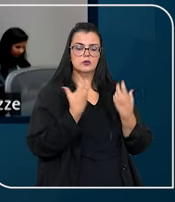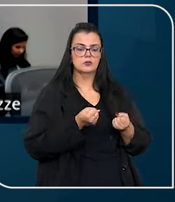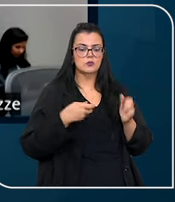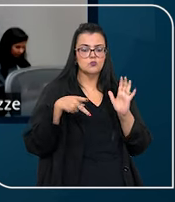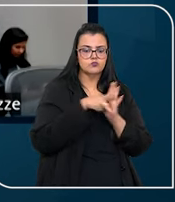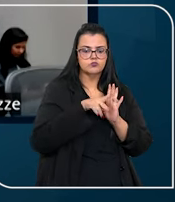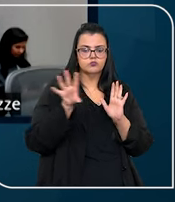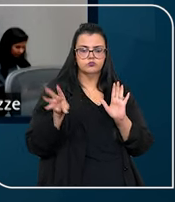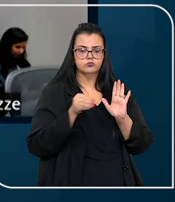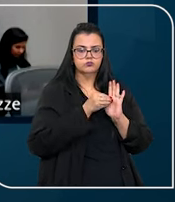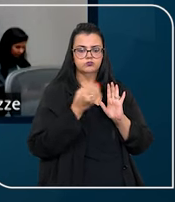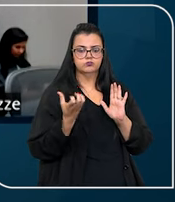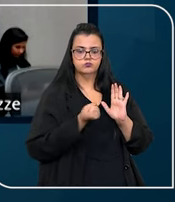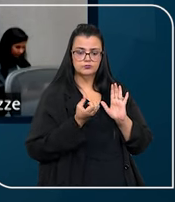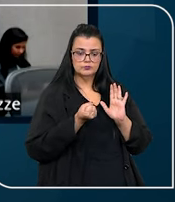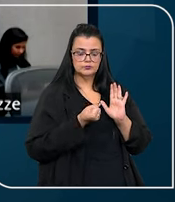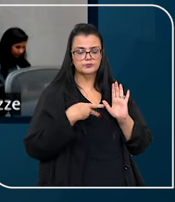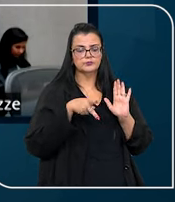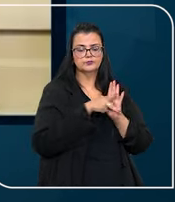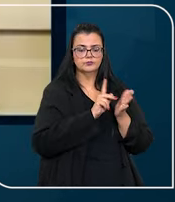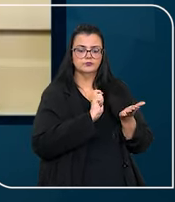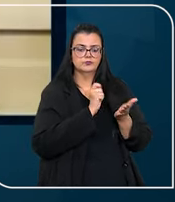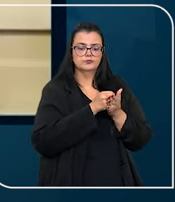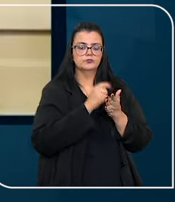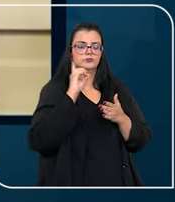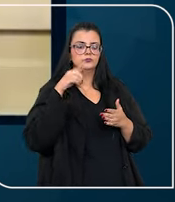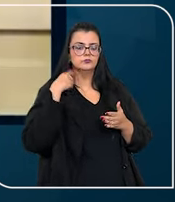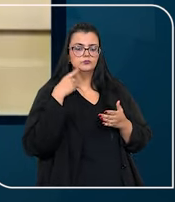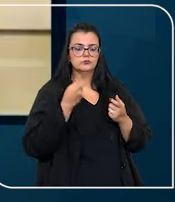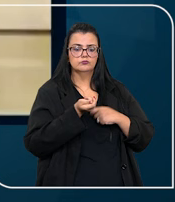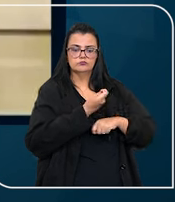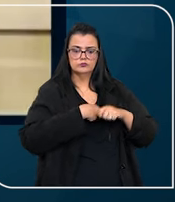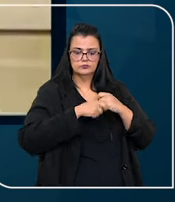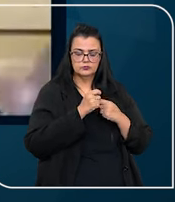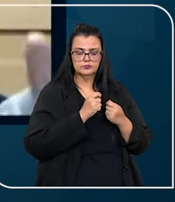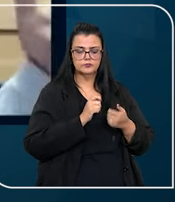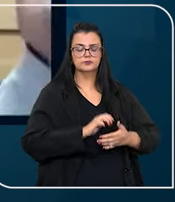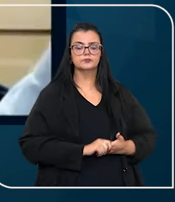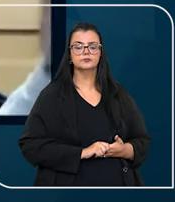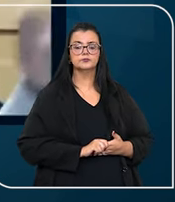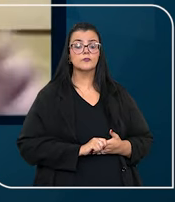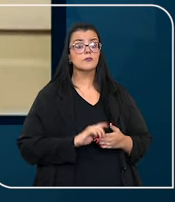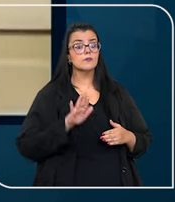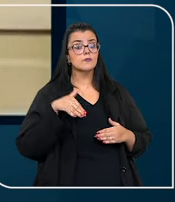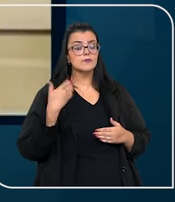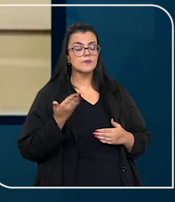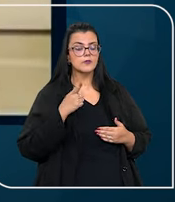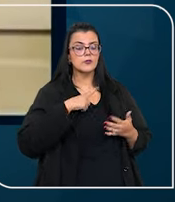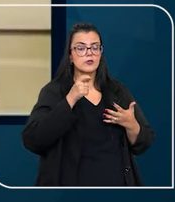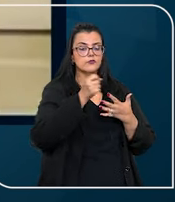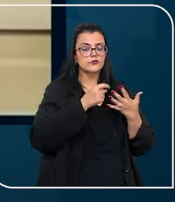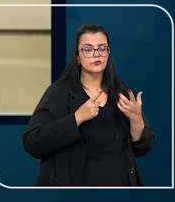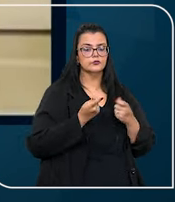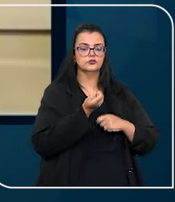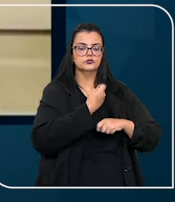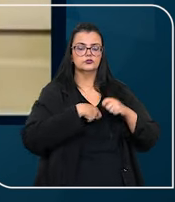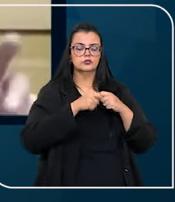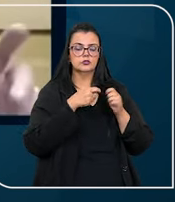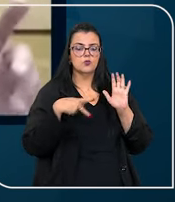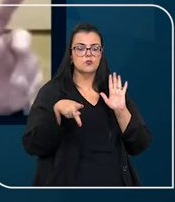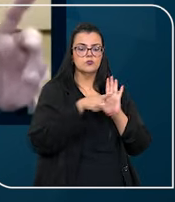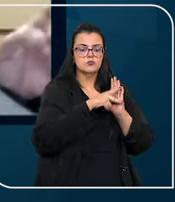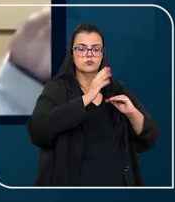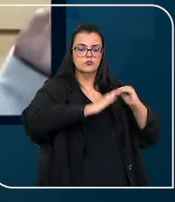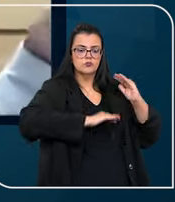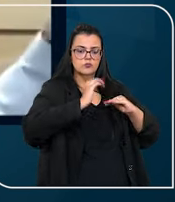permite a penhora do benefício previdenciário para pagamento de honorários advocatícios, ainda que essas verbas sejam